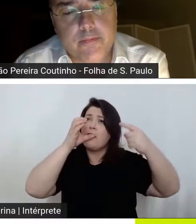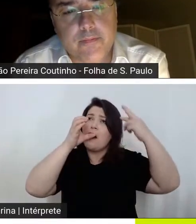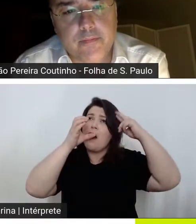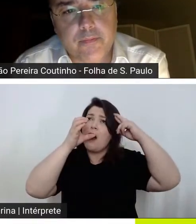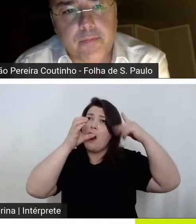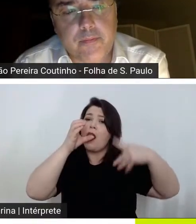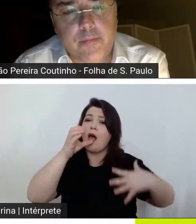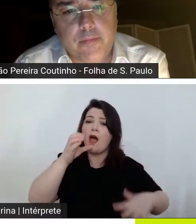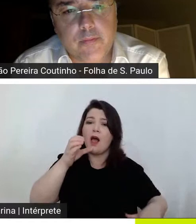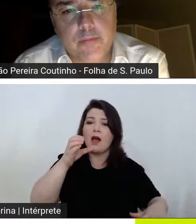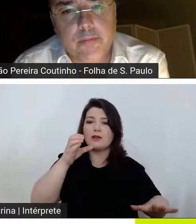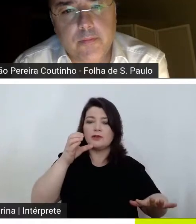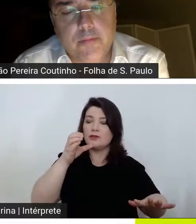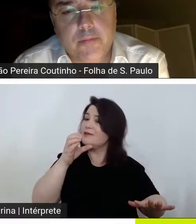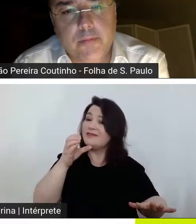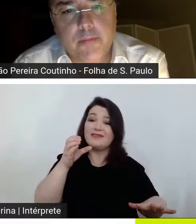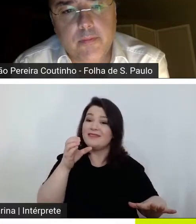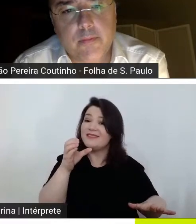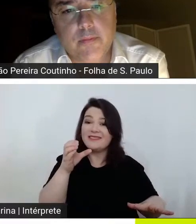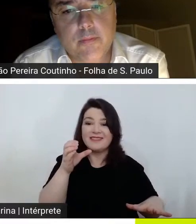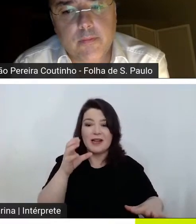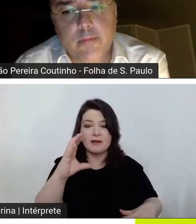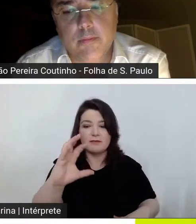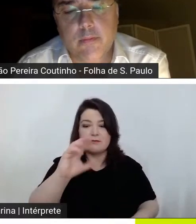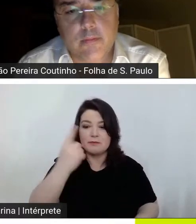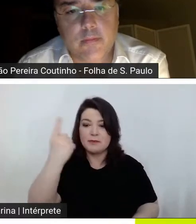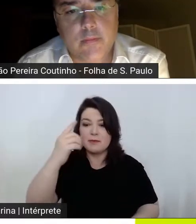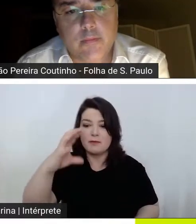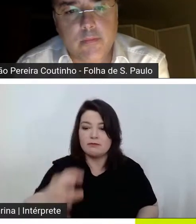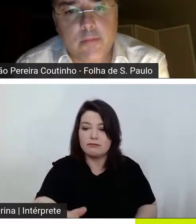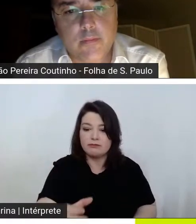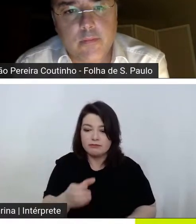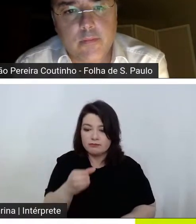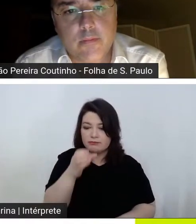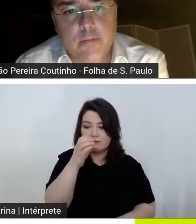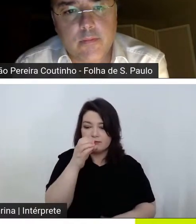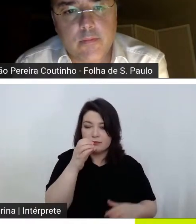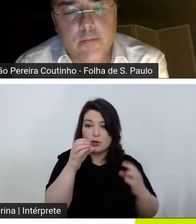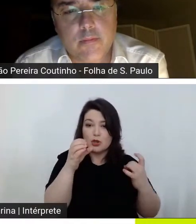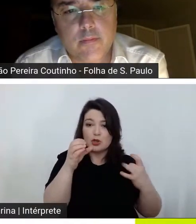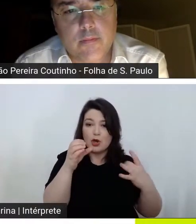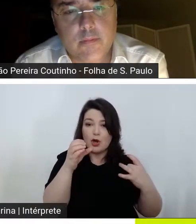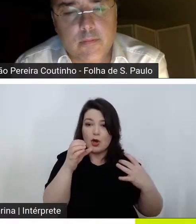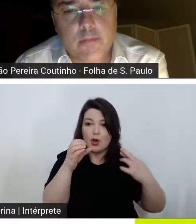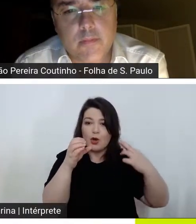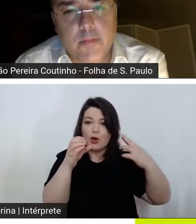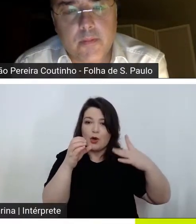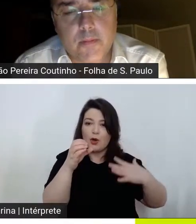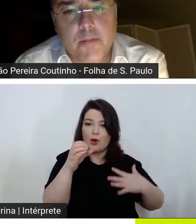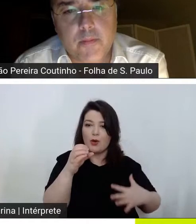quase que dominado por uma certa as figuras da propaganda